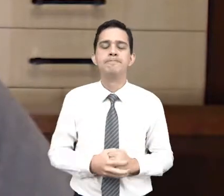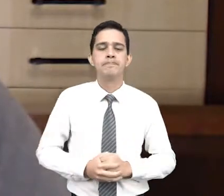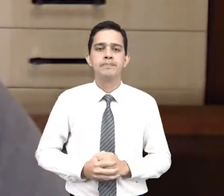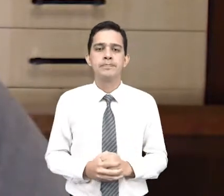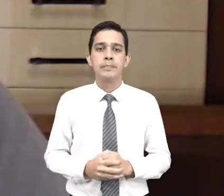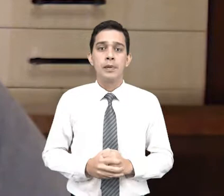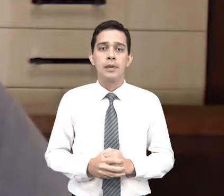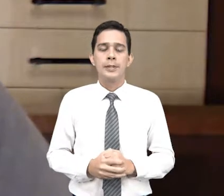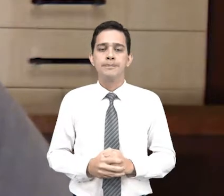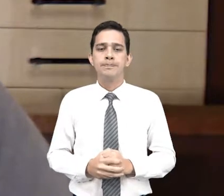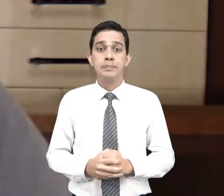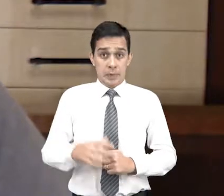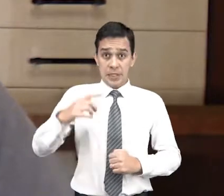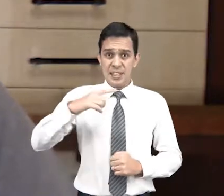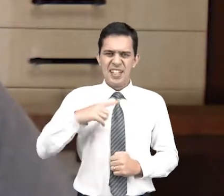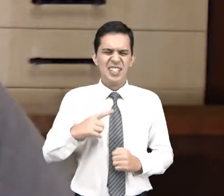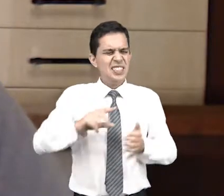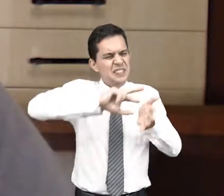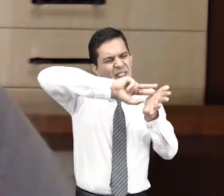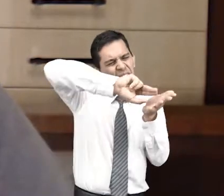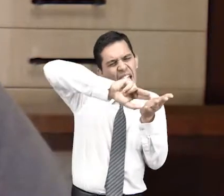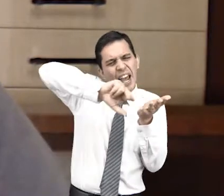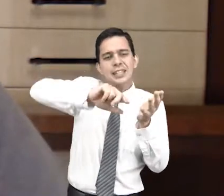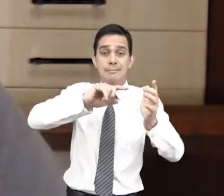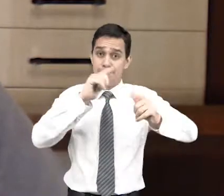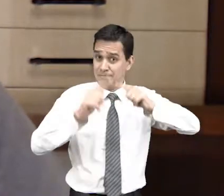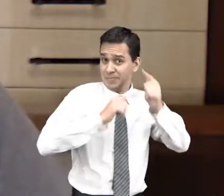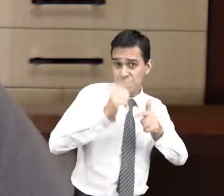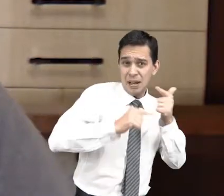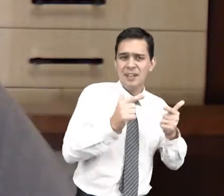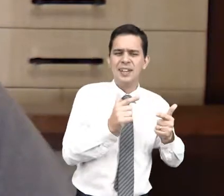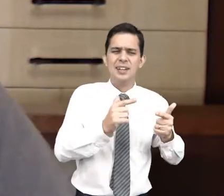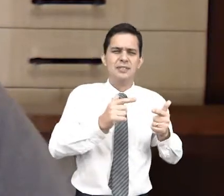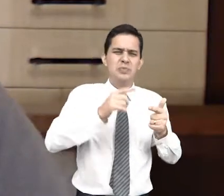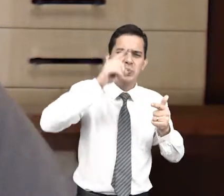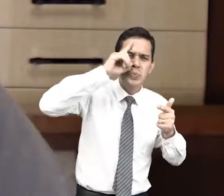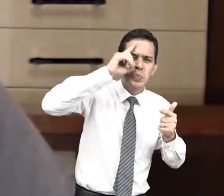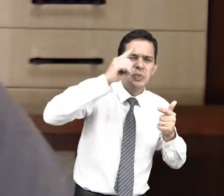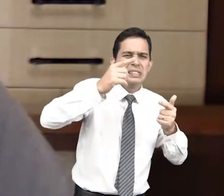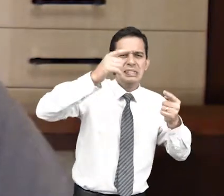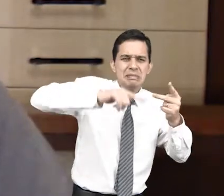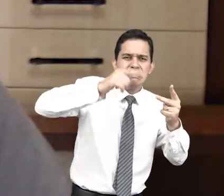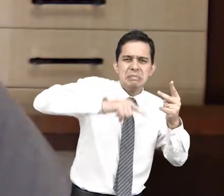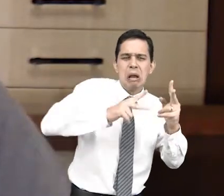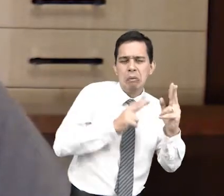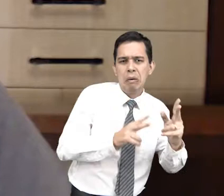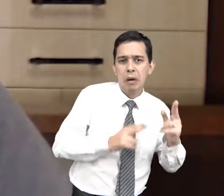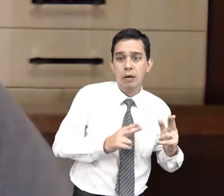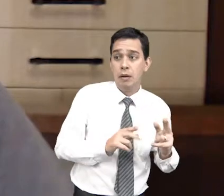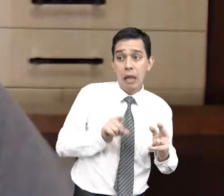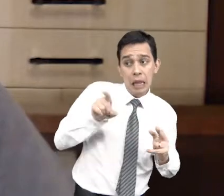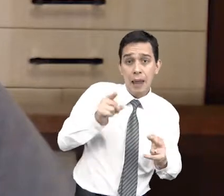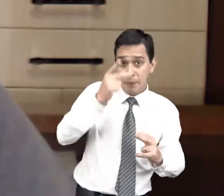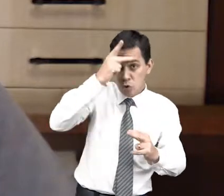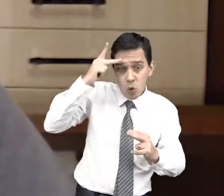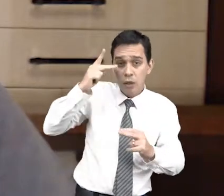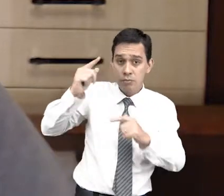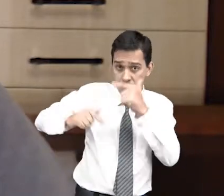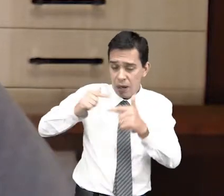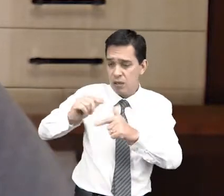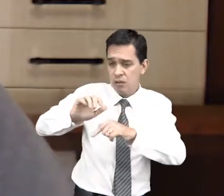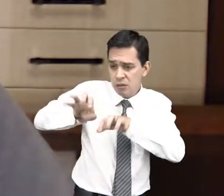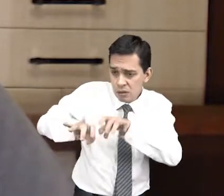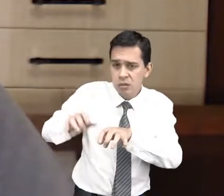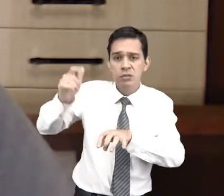atividades que são rotineiras, que são executadas pelos servidores